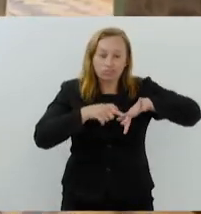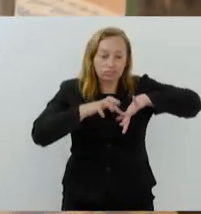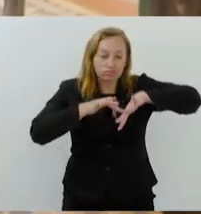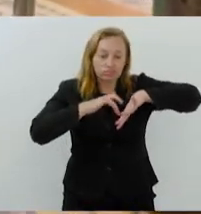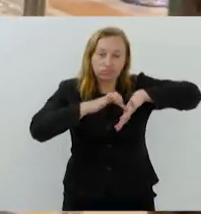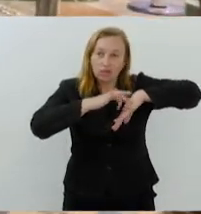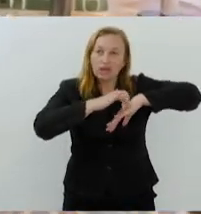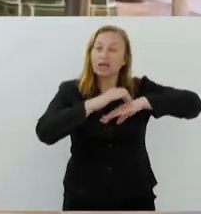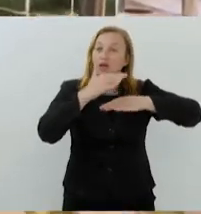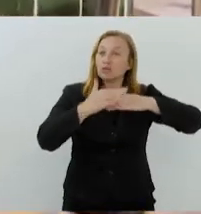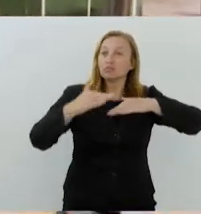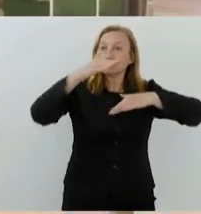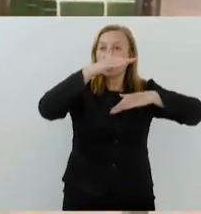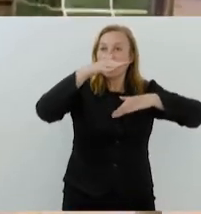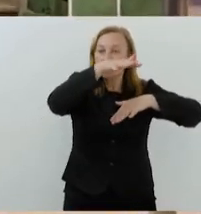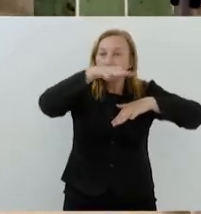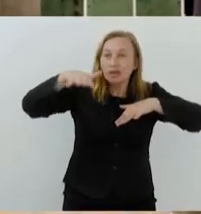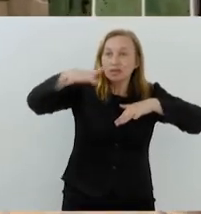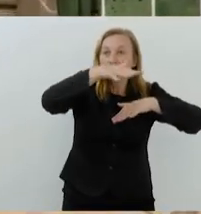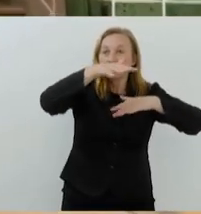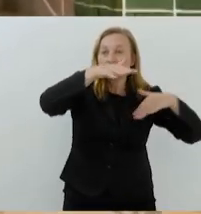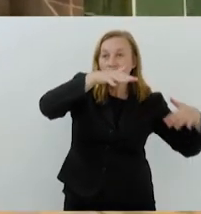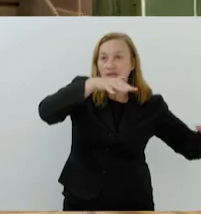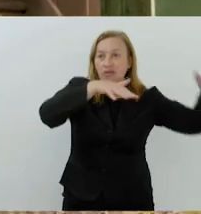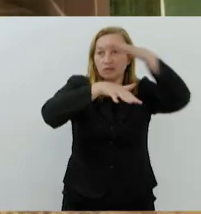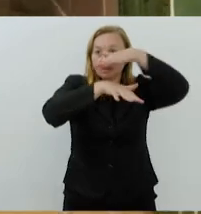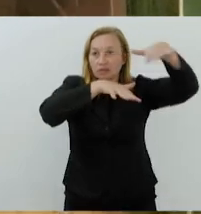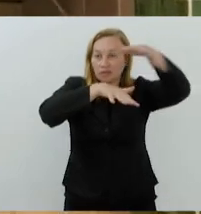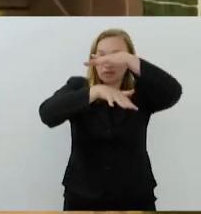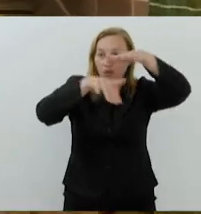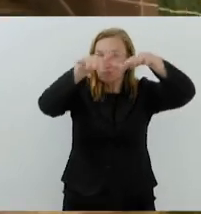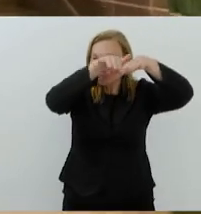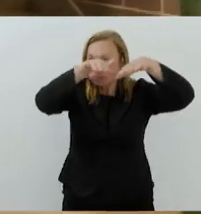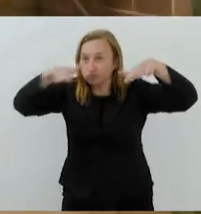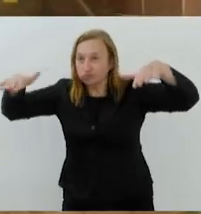subsolo, térreo, sobreloja e cobertura.